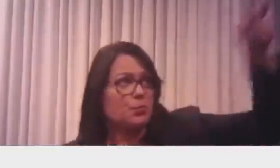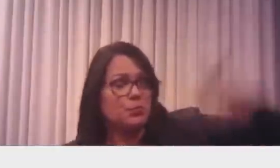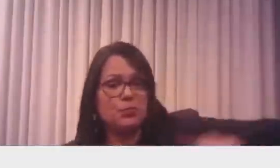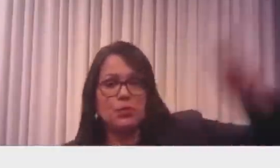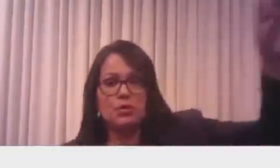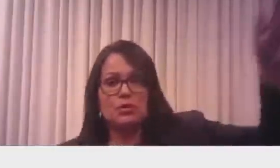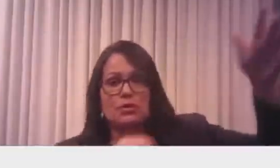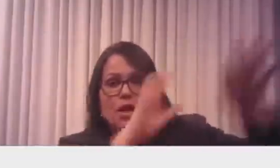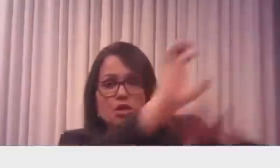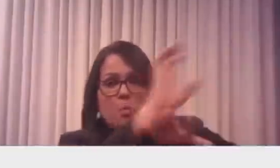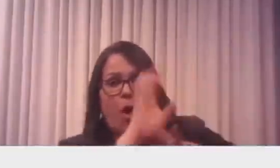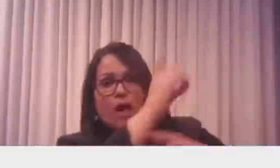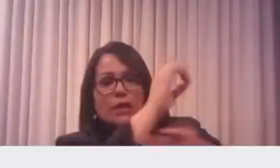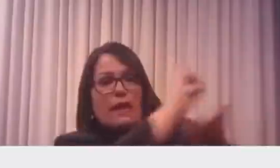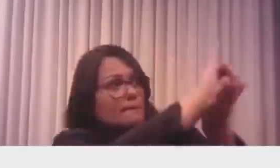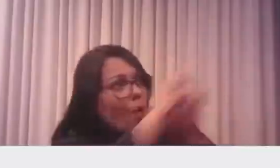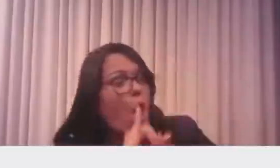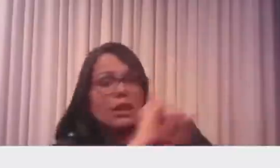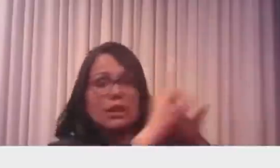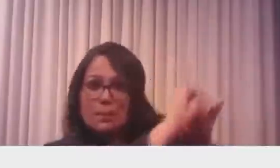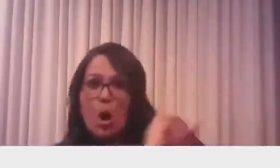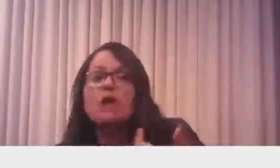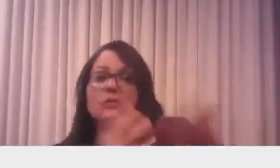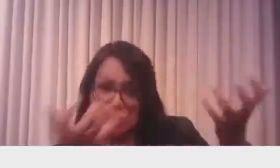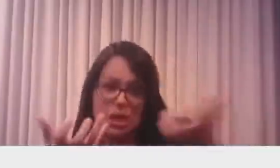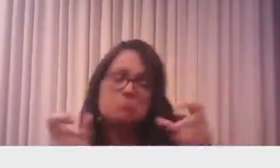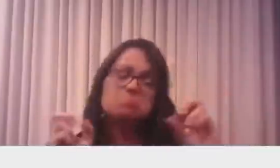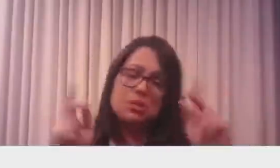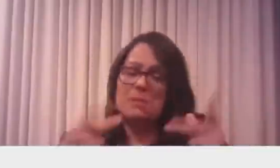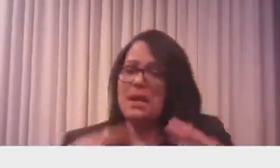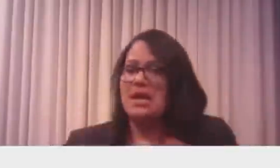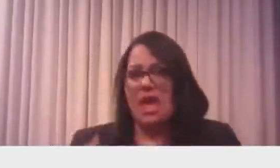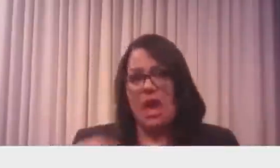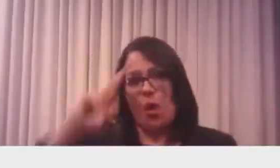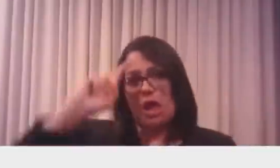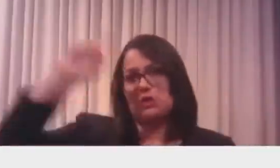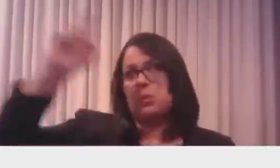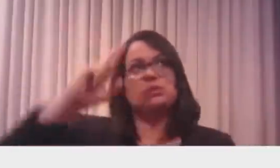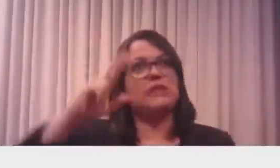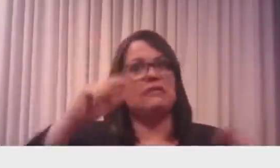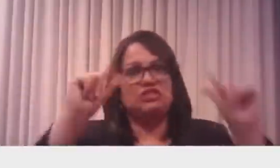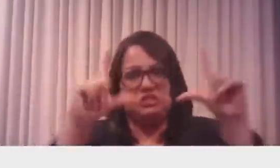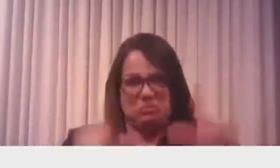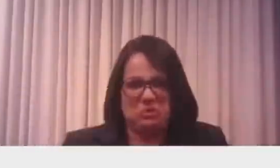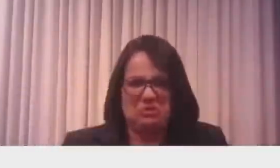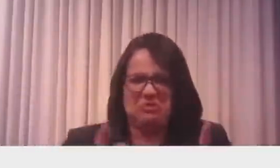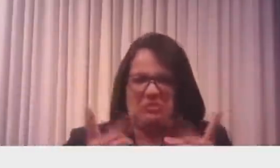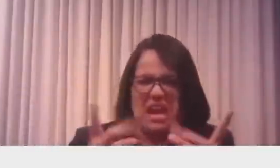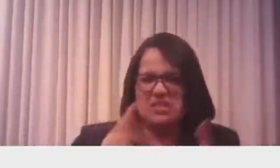regula, não quer a participação do Estado. Logo na frente, até aquele momento o Queiroga não tinha ainda